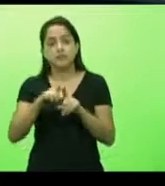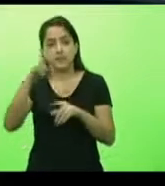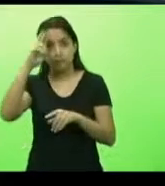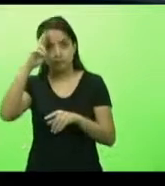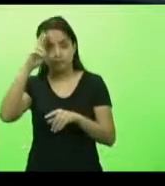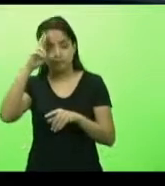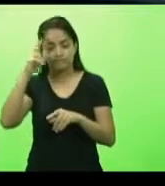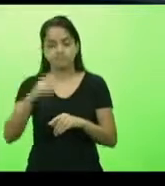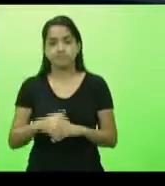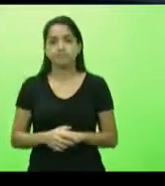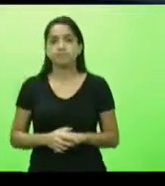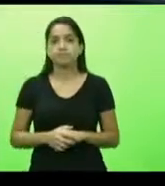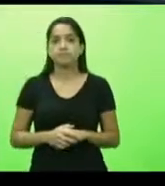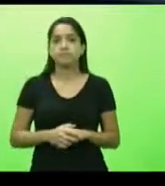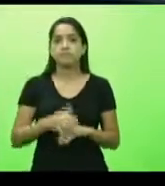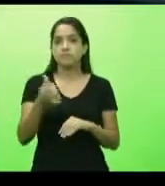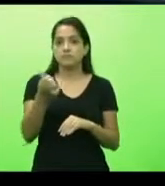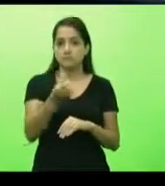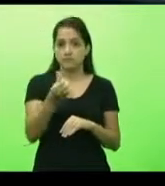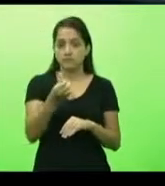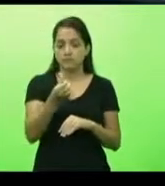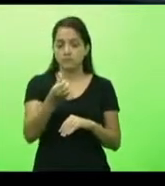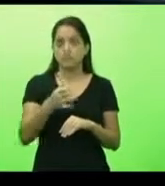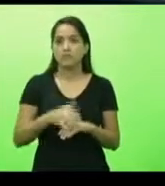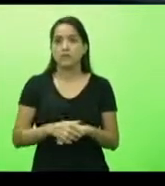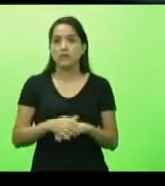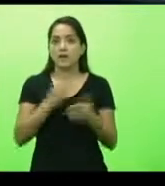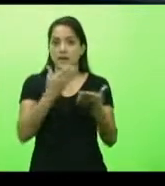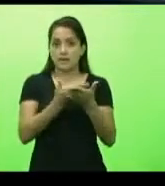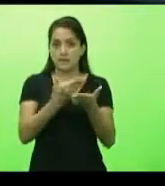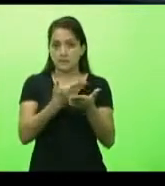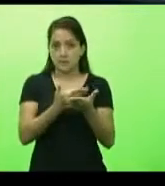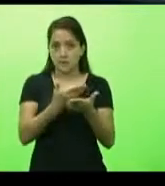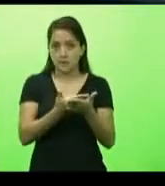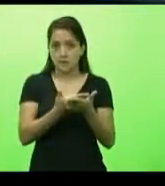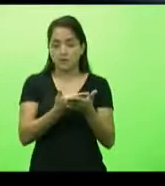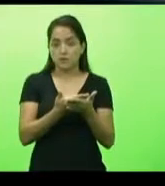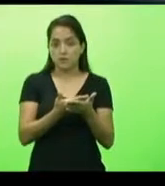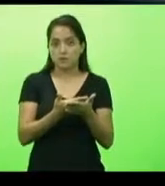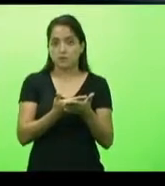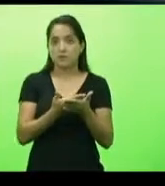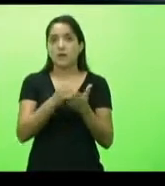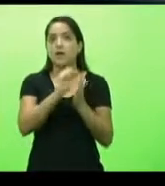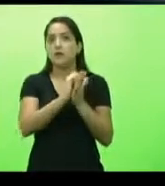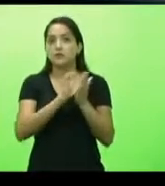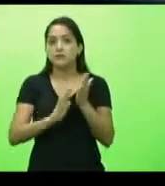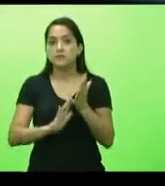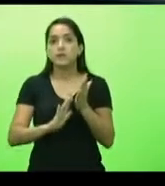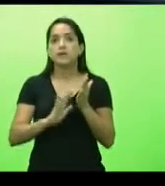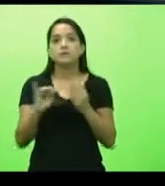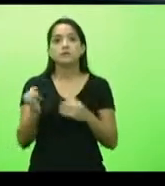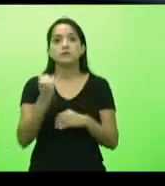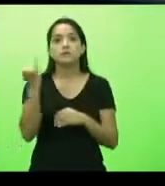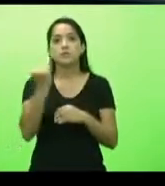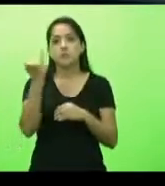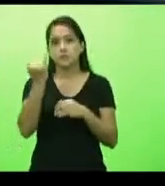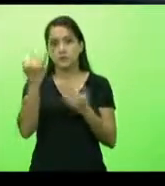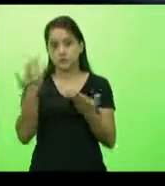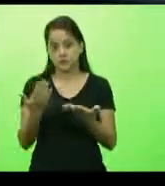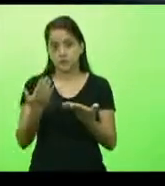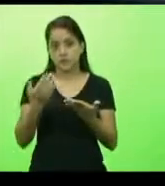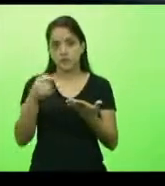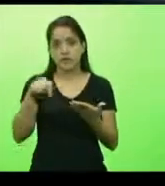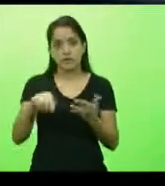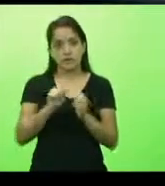anos finais. Sexto, as aulas foram consideradas atividades essenciais. Este parlamento